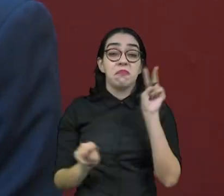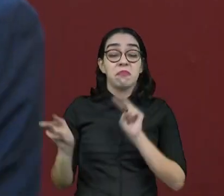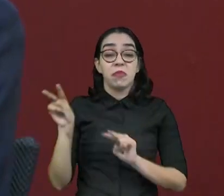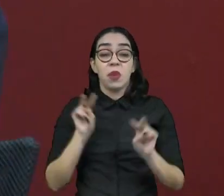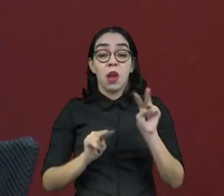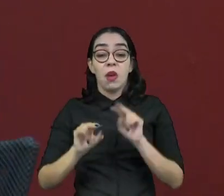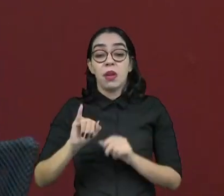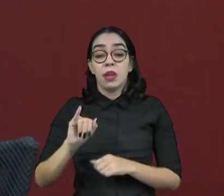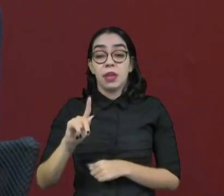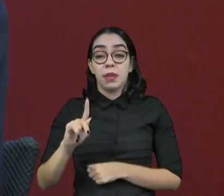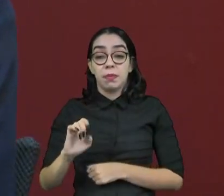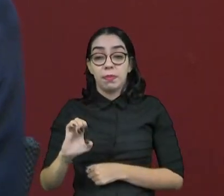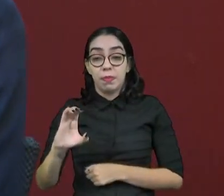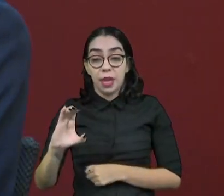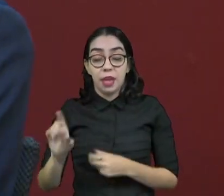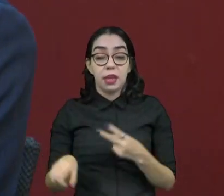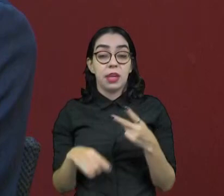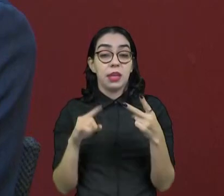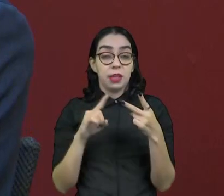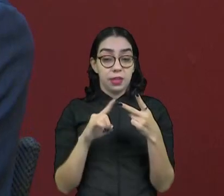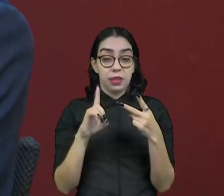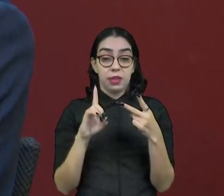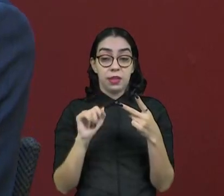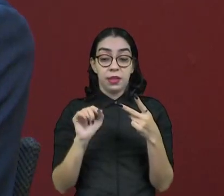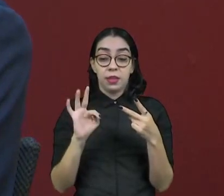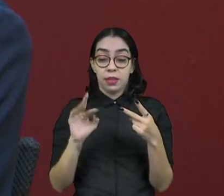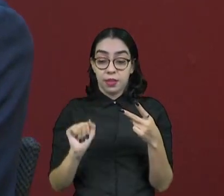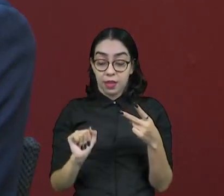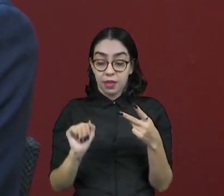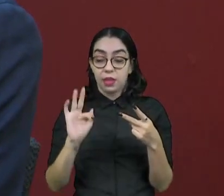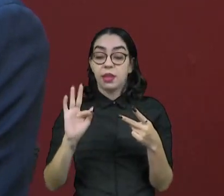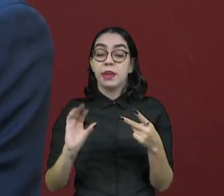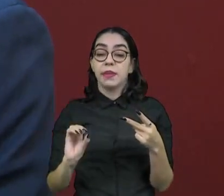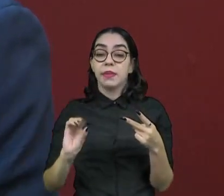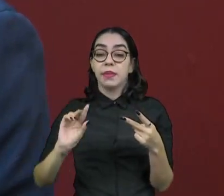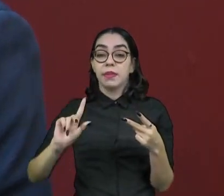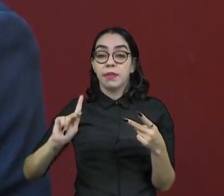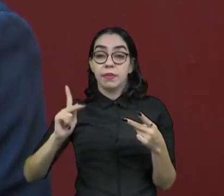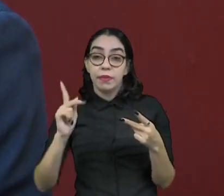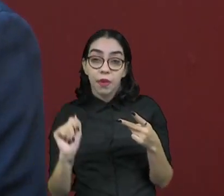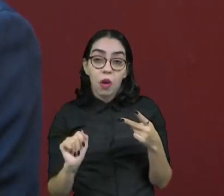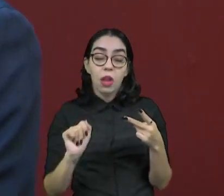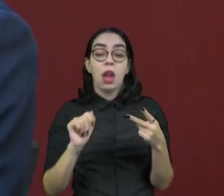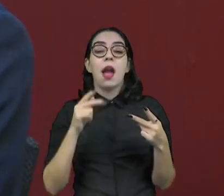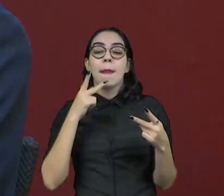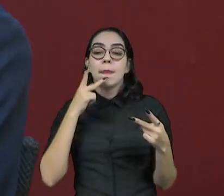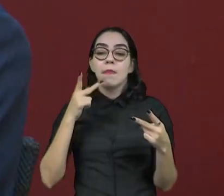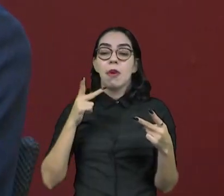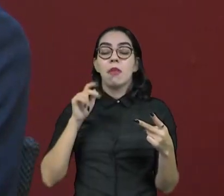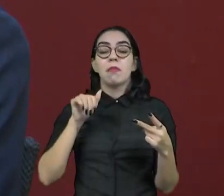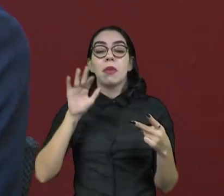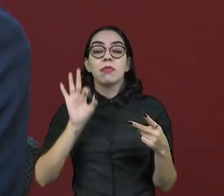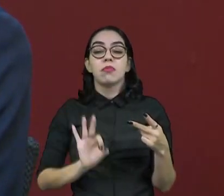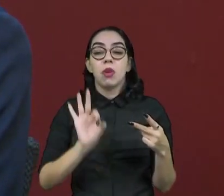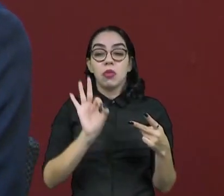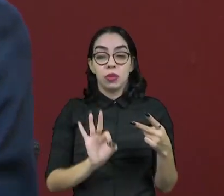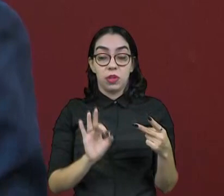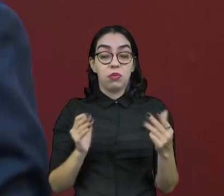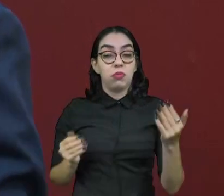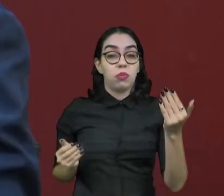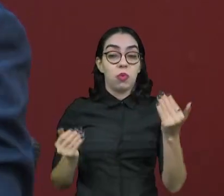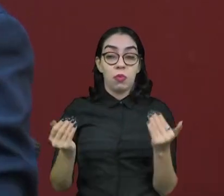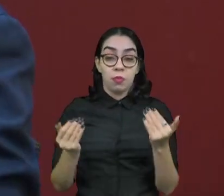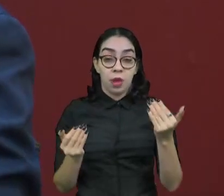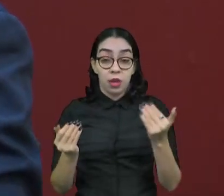seriam o IPEC e data Folha, acabaram dando o Lula um pouco acima do que foi a votação real e o Bolsonaro um pouco abaixo.